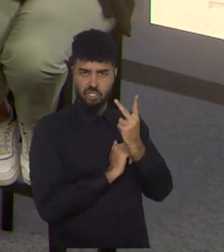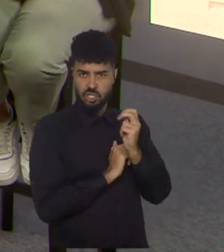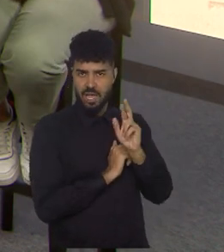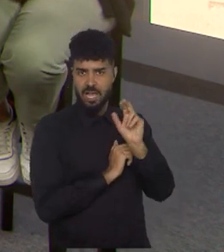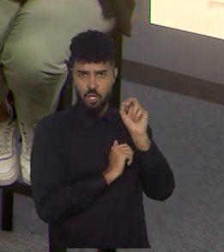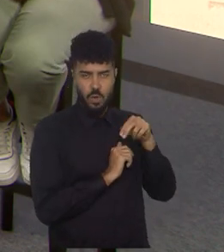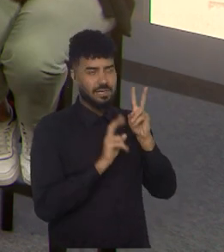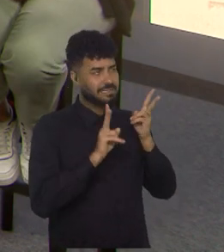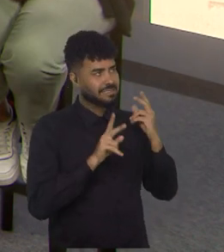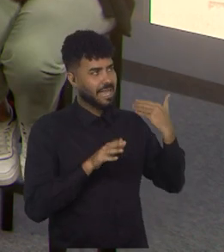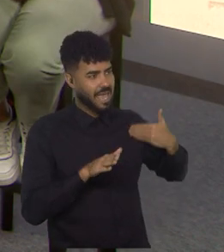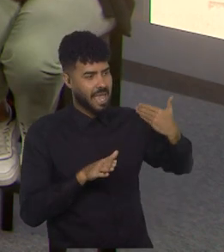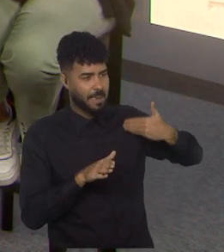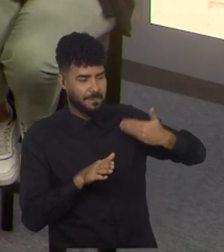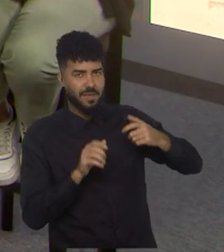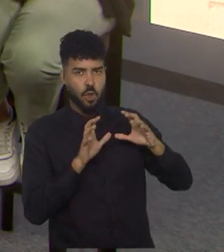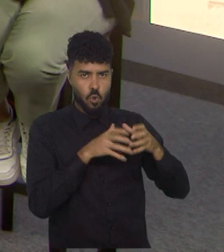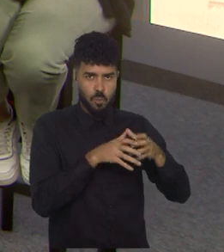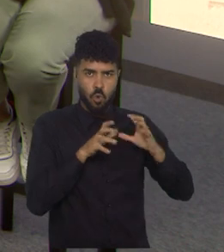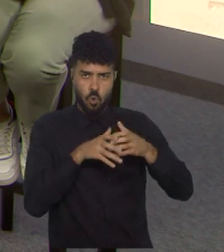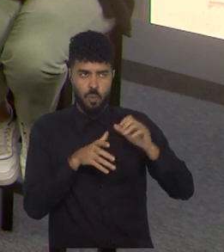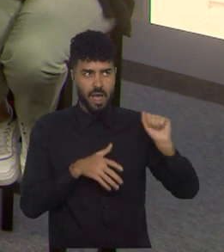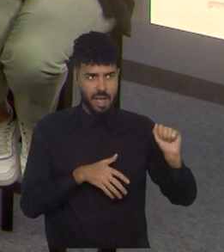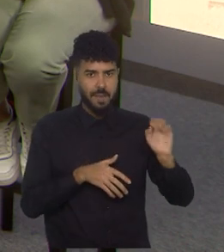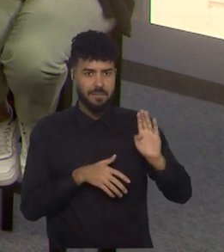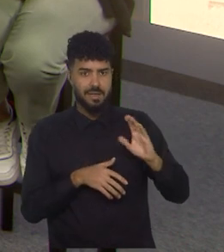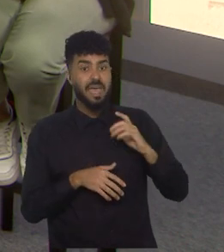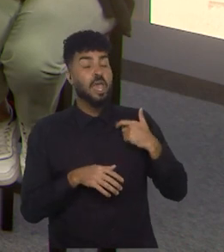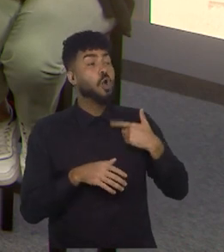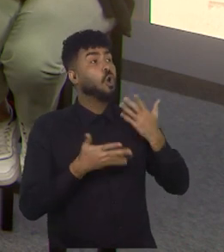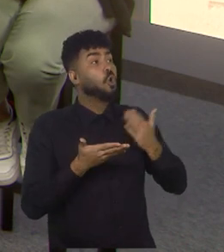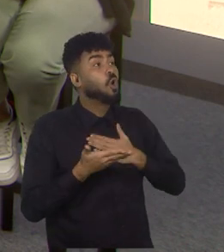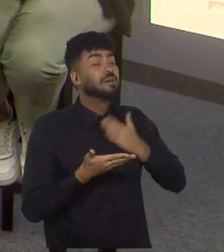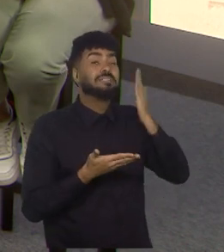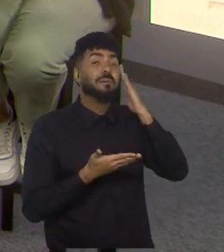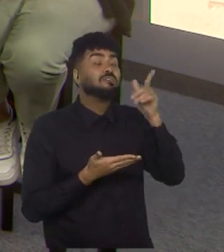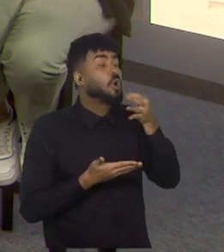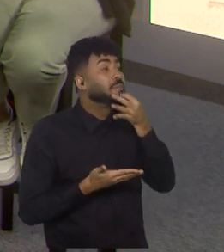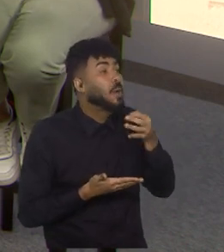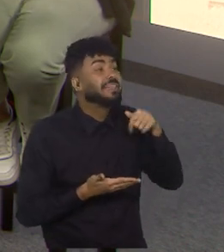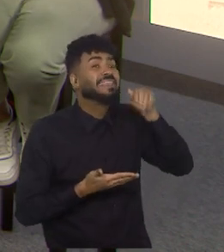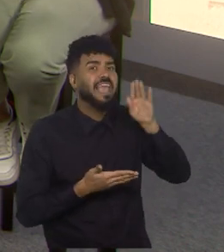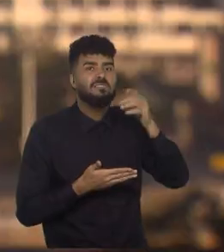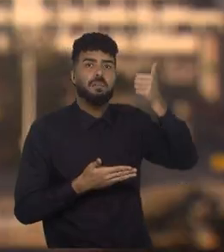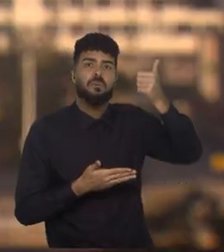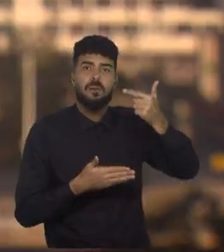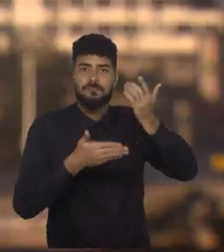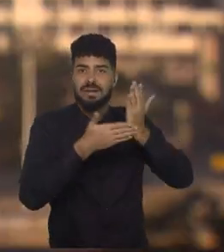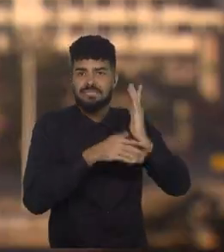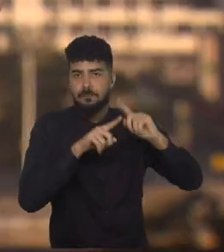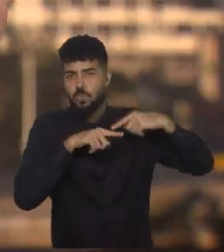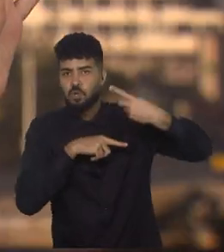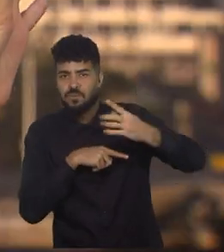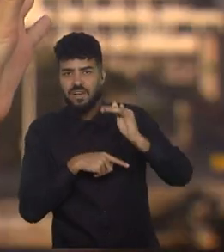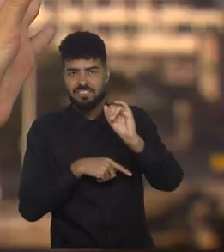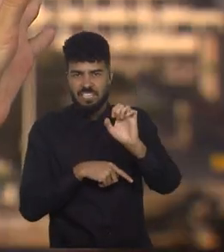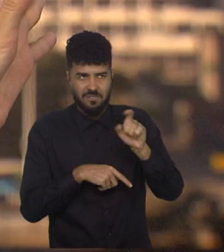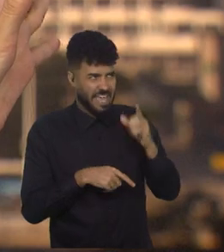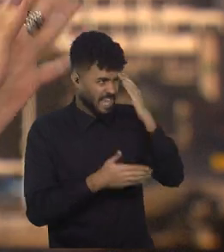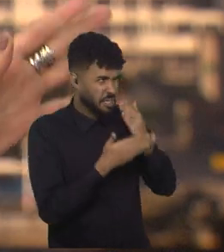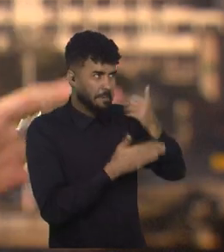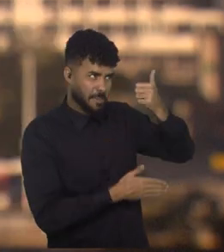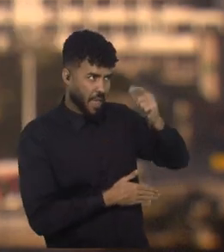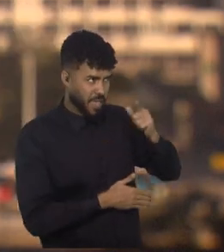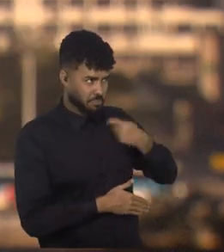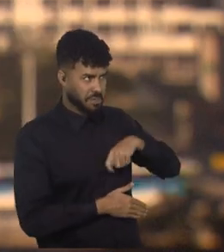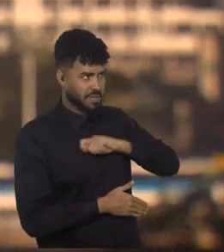todos os grupos, eu gosto de pegar o palpite dos classificados. Para você, Espanha está ali na frente